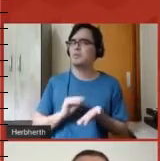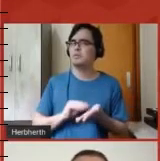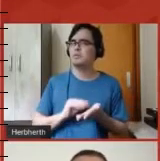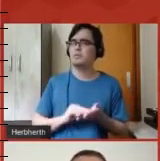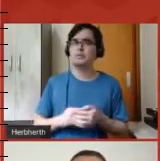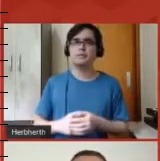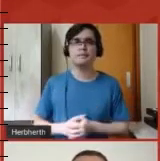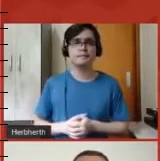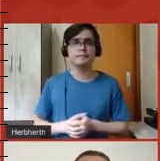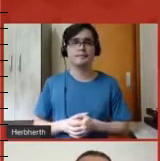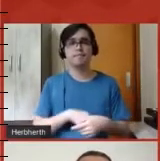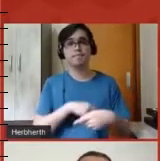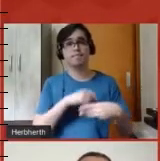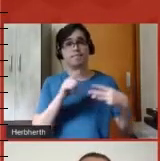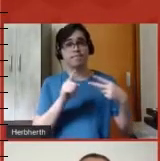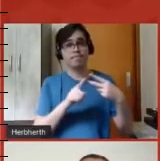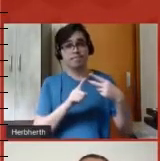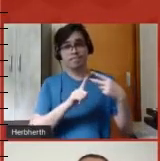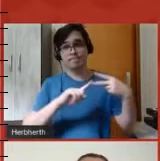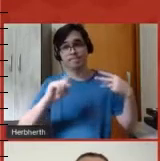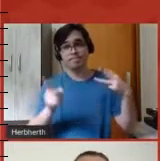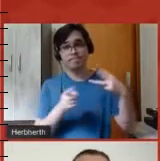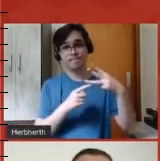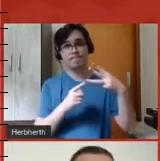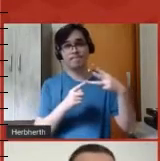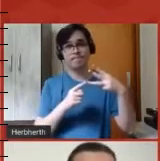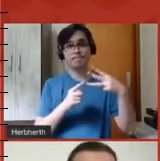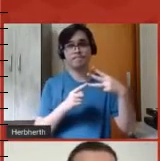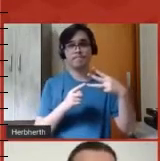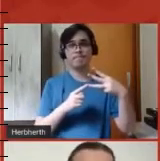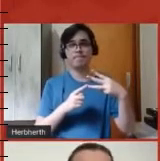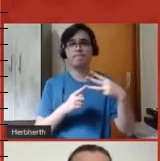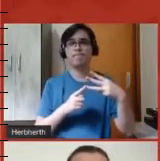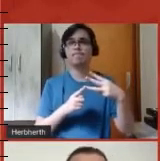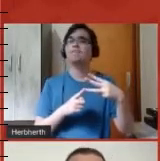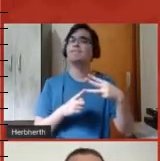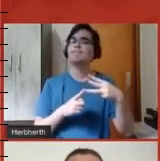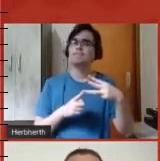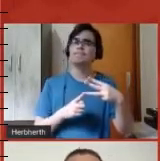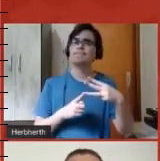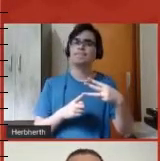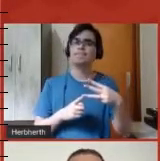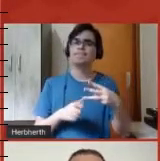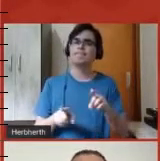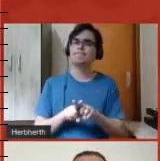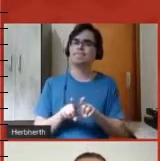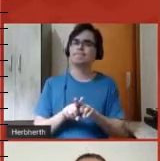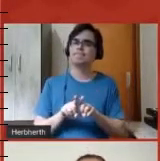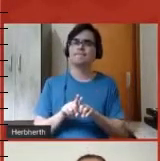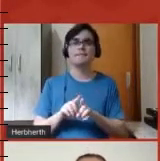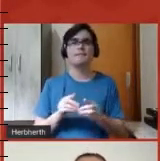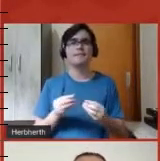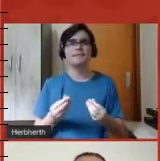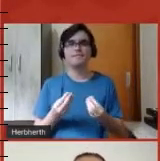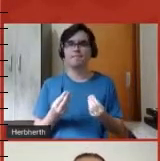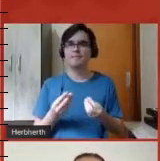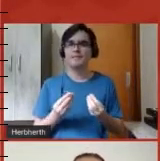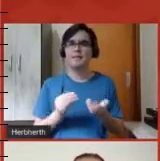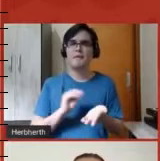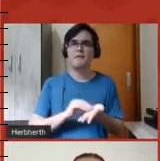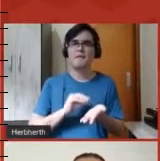Além da questão do material, limitações relacionadas a recursos, né,